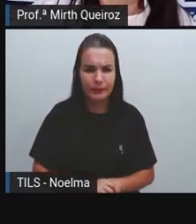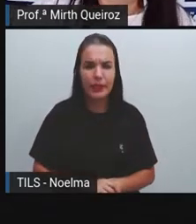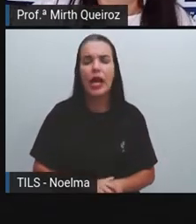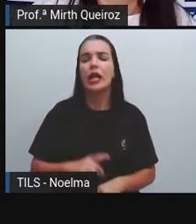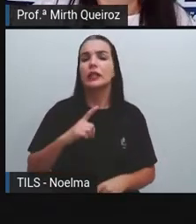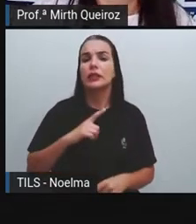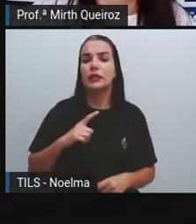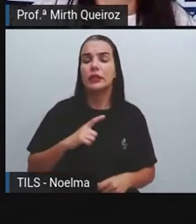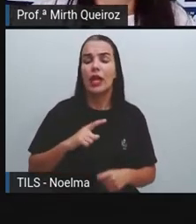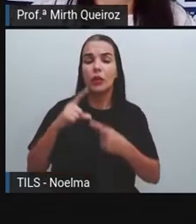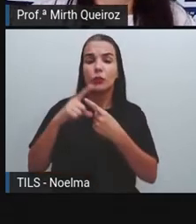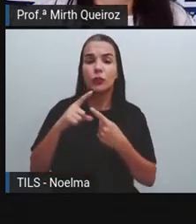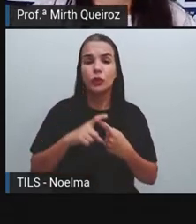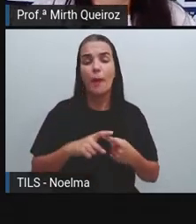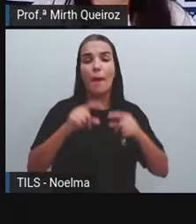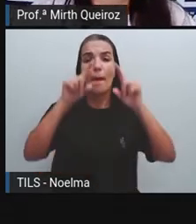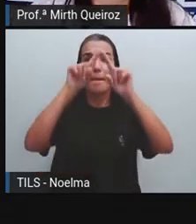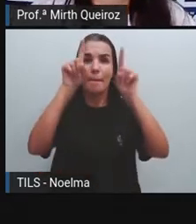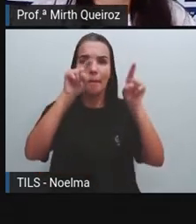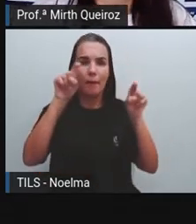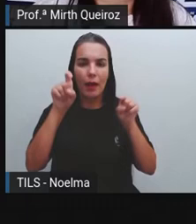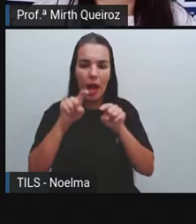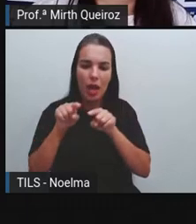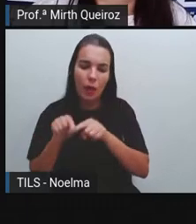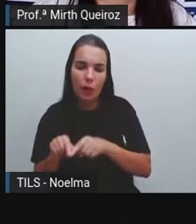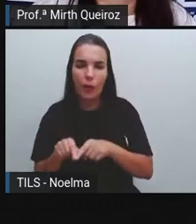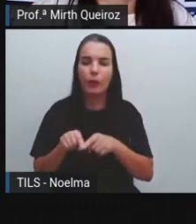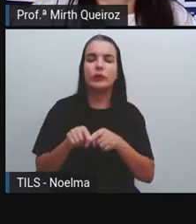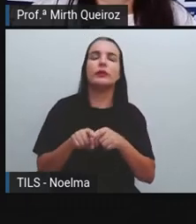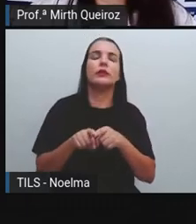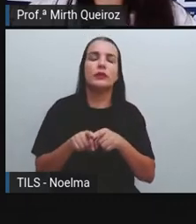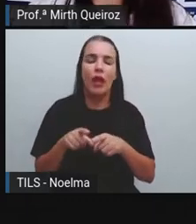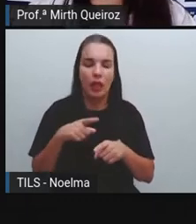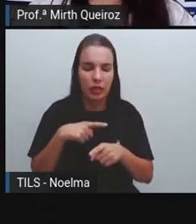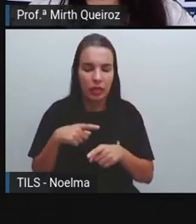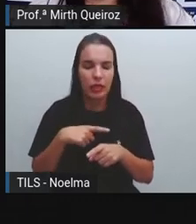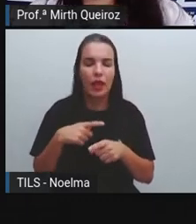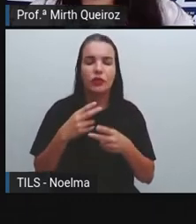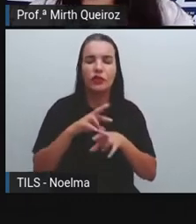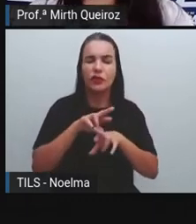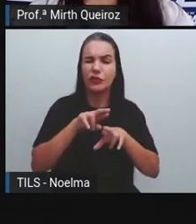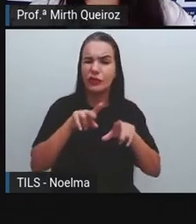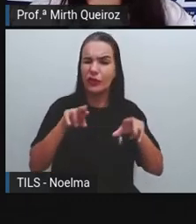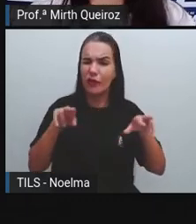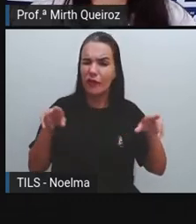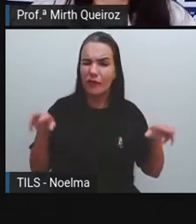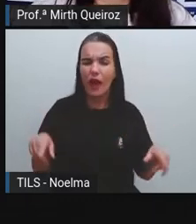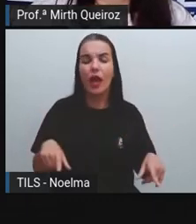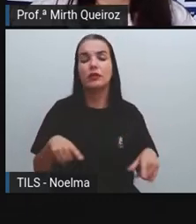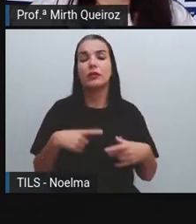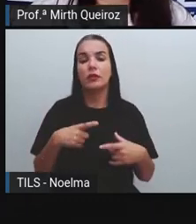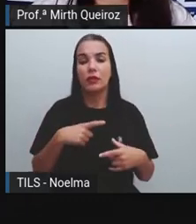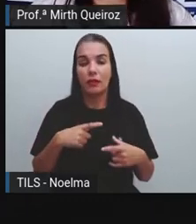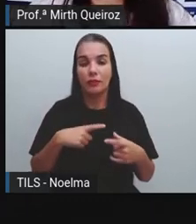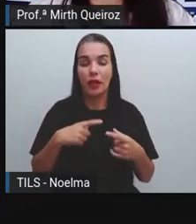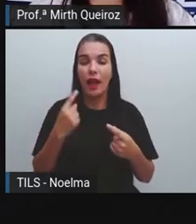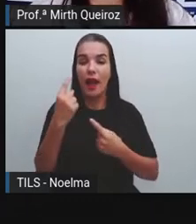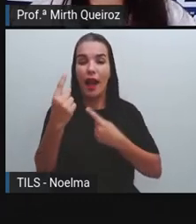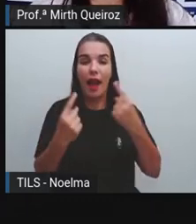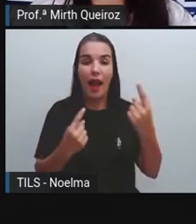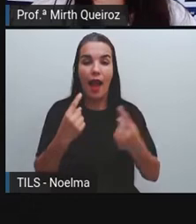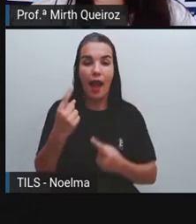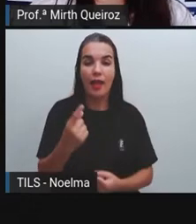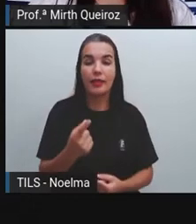presentes aí nas histórias em quadrinhos. E como a gente viu na outra aula, existem diversos tipos de balões. E cada tipo de